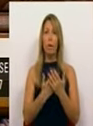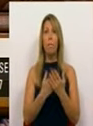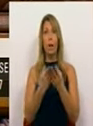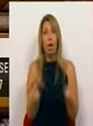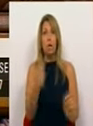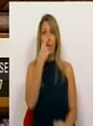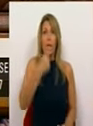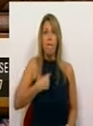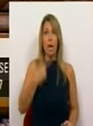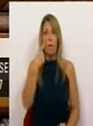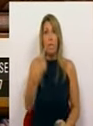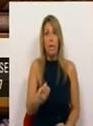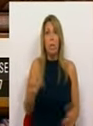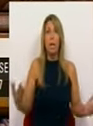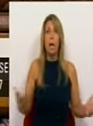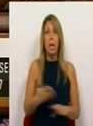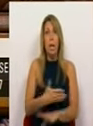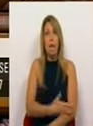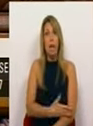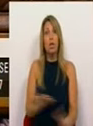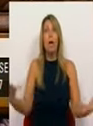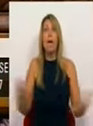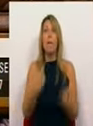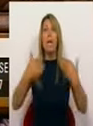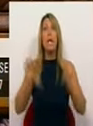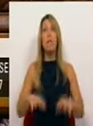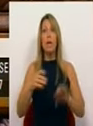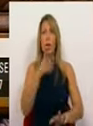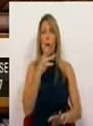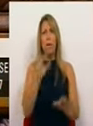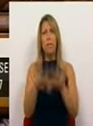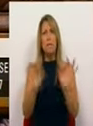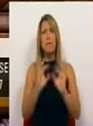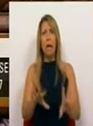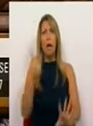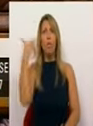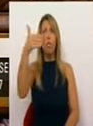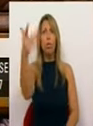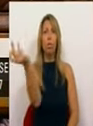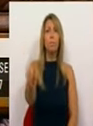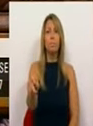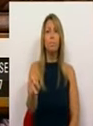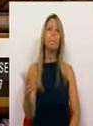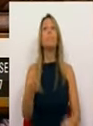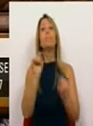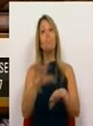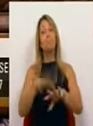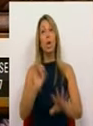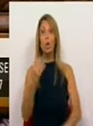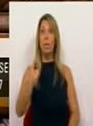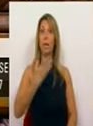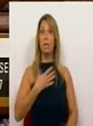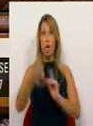detetadas, buscando seriamente evitar tragédias futuras. E é nesse sentido que o PSD já ontem divulgou e